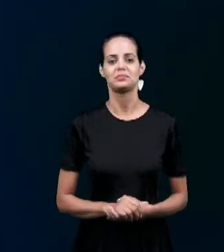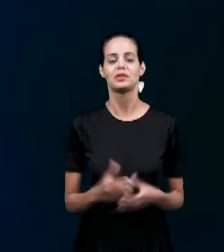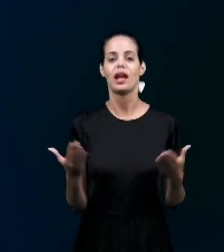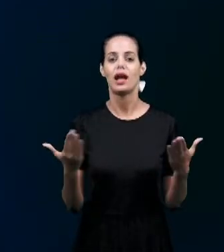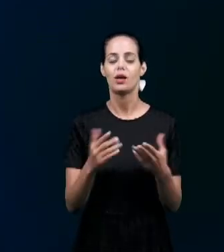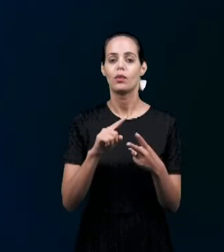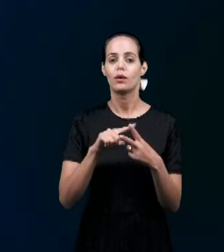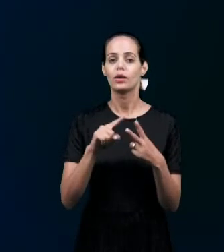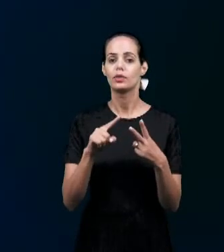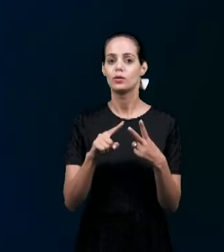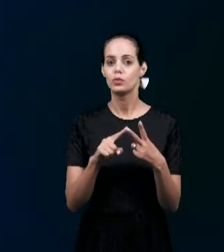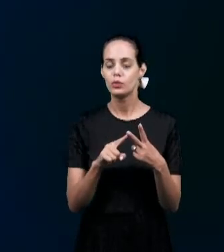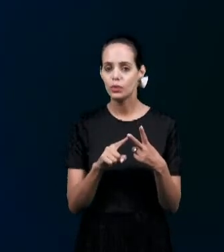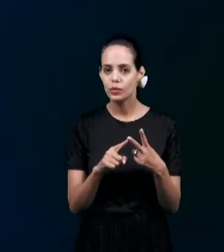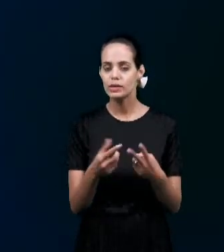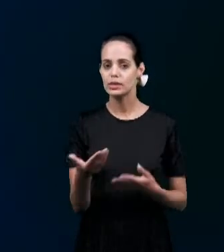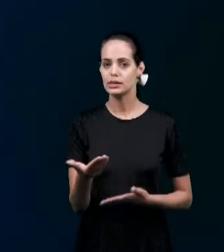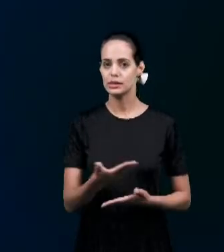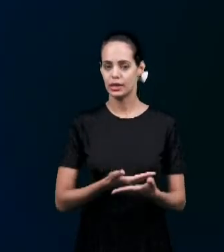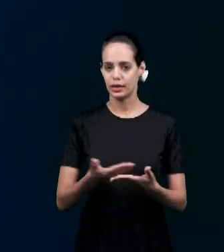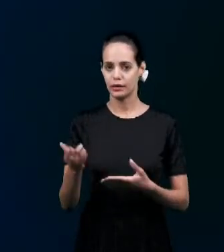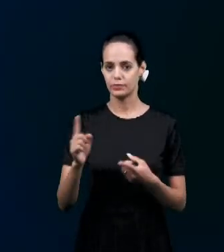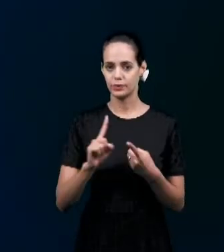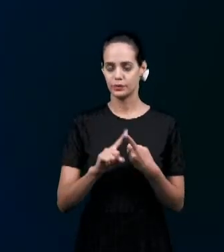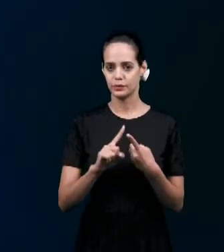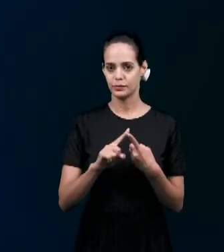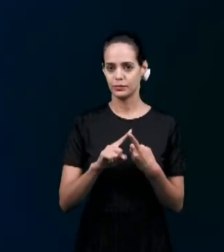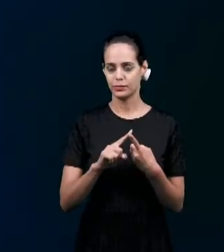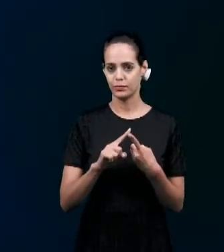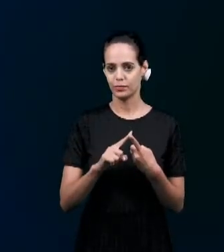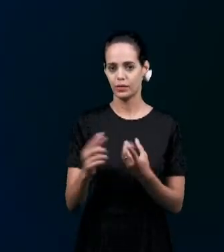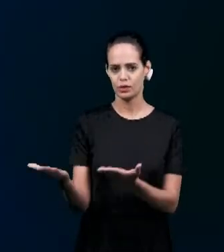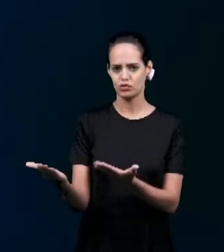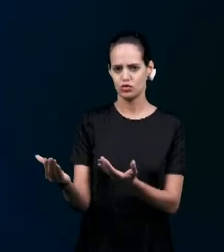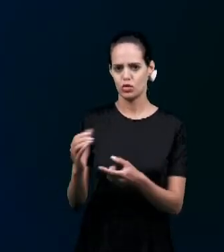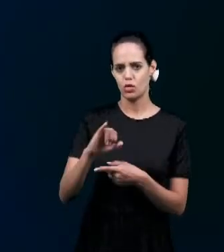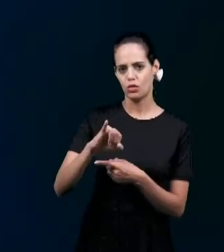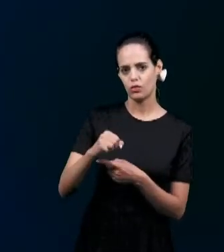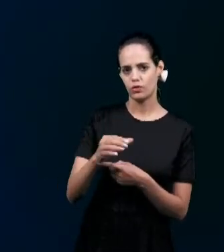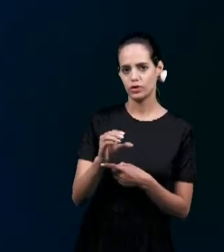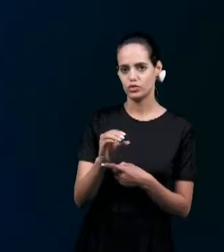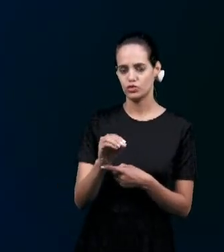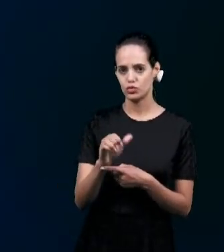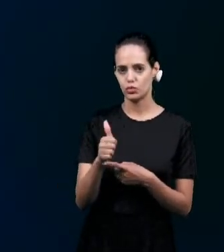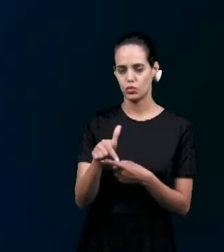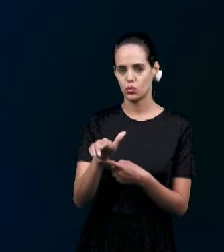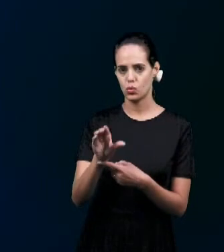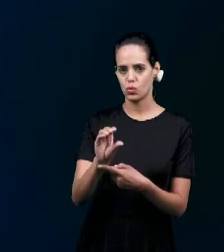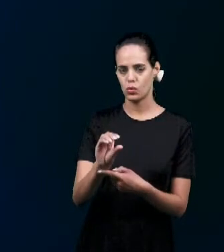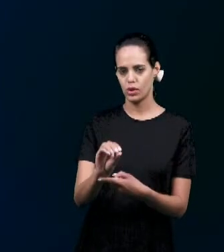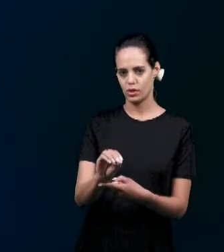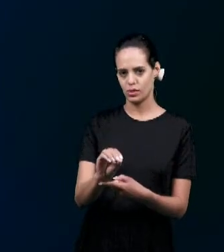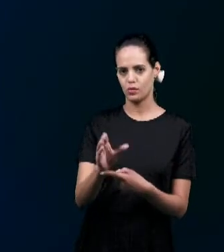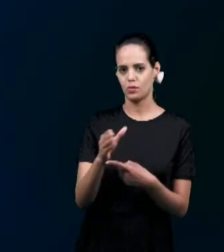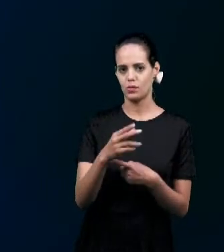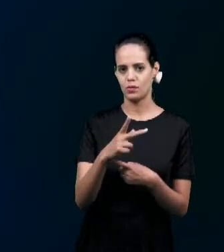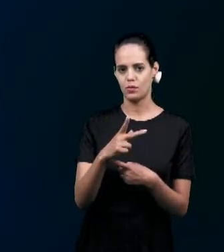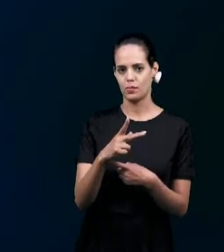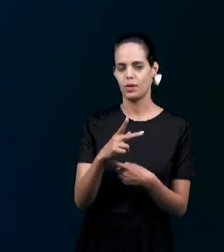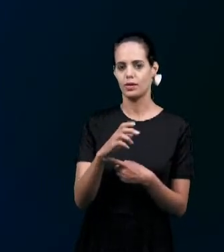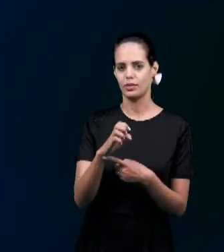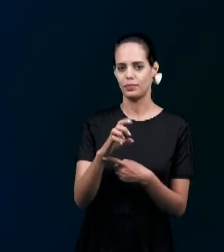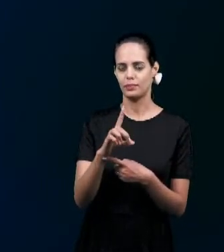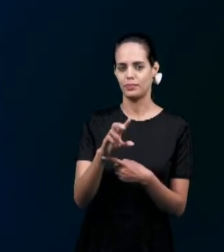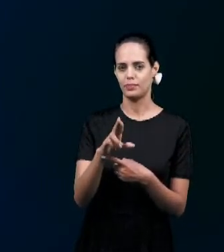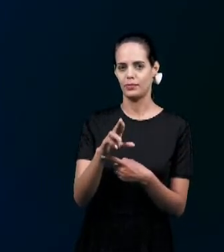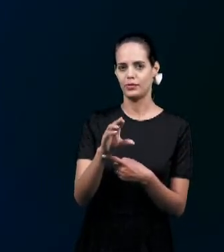Nossos Primeiramente O jovem João Pedro João Pedro É lá do Rio Grande do Norte Lá da cidade É Natal Ele é